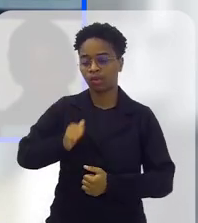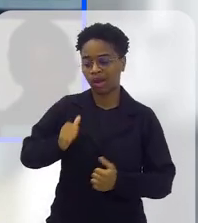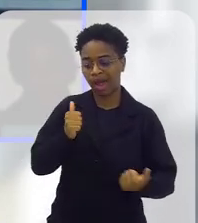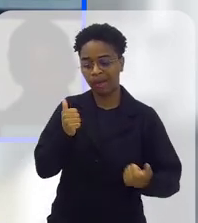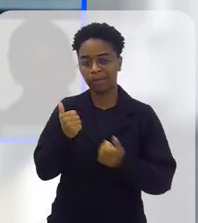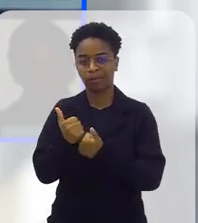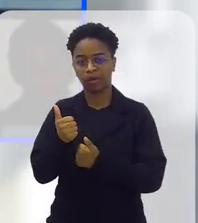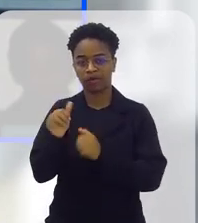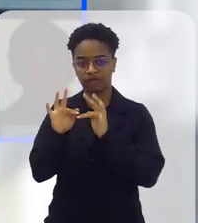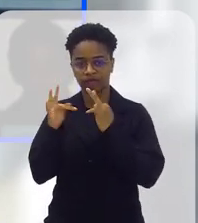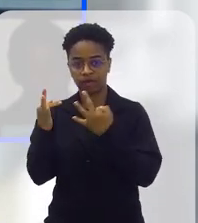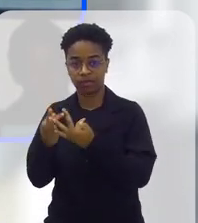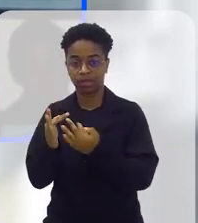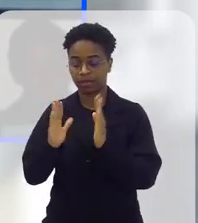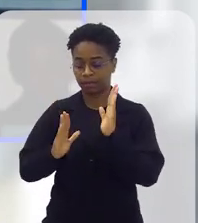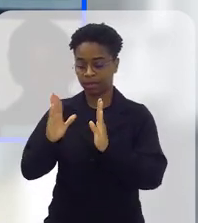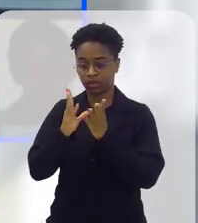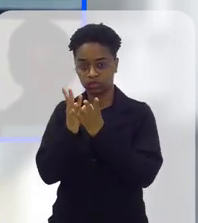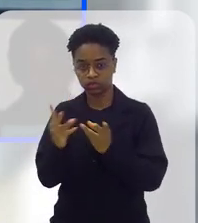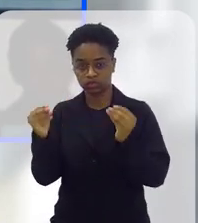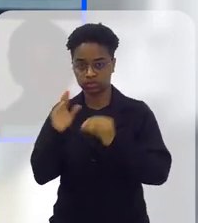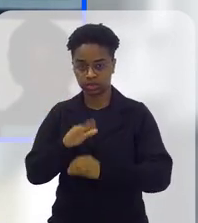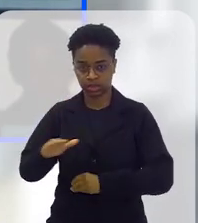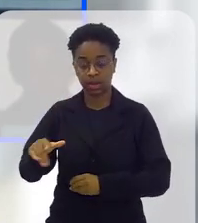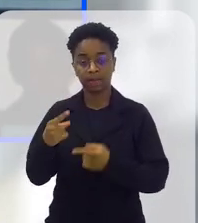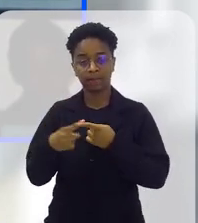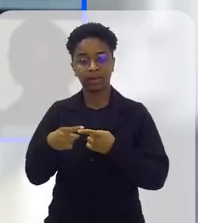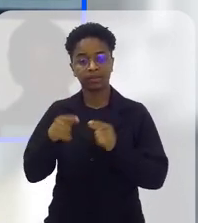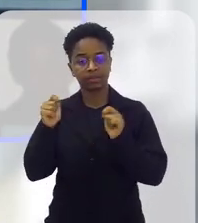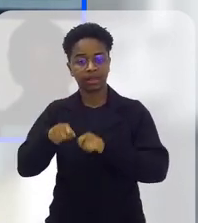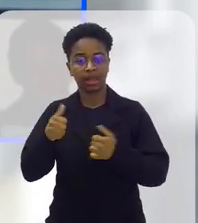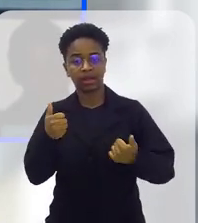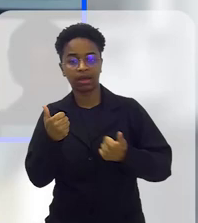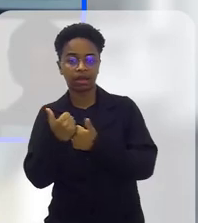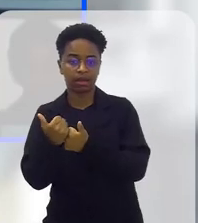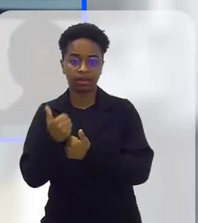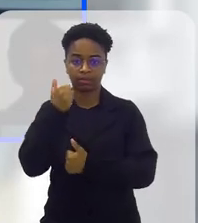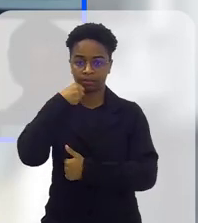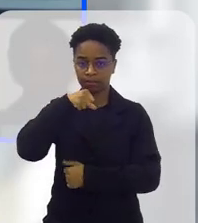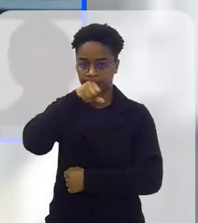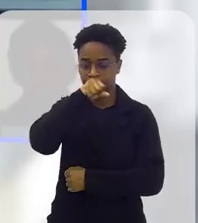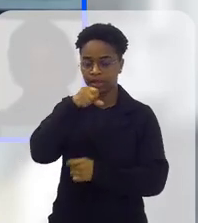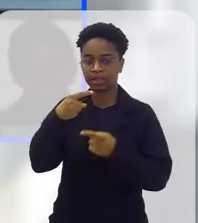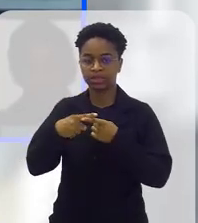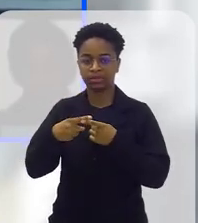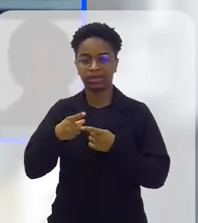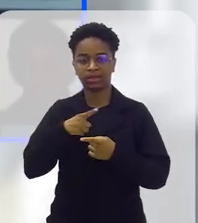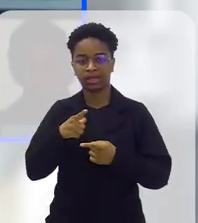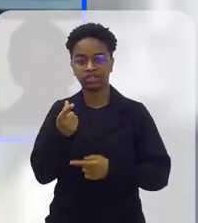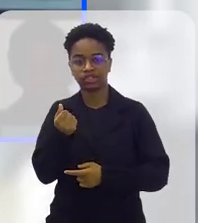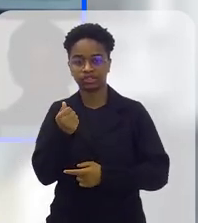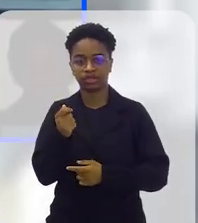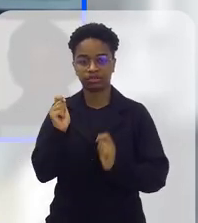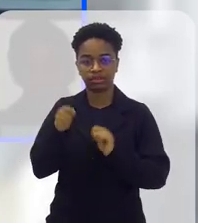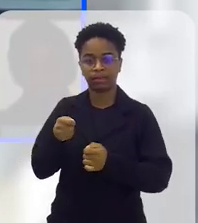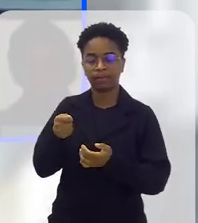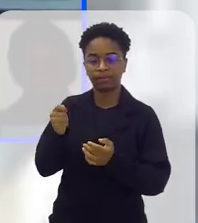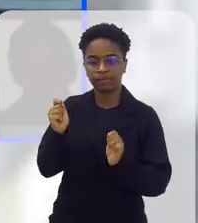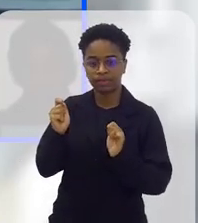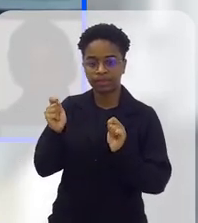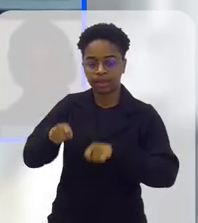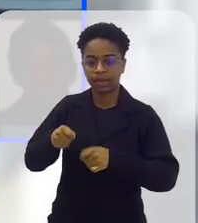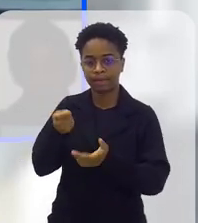processo. no tempo desaparecimento, essa mãe ser assistida, tendo dinheiro de passagem.